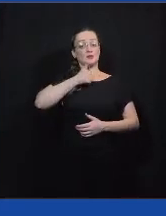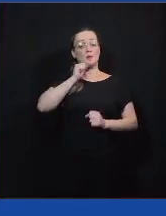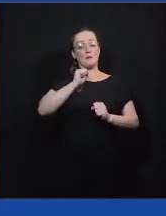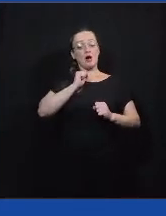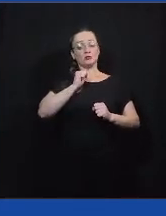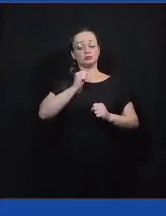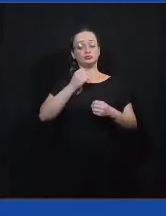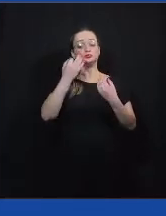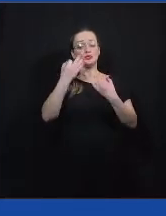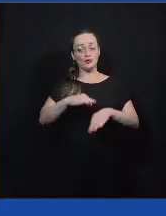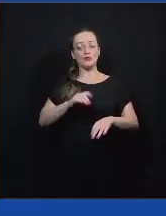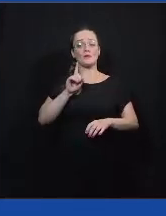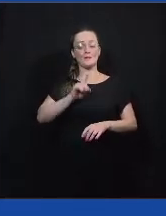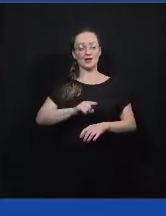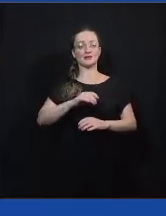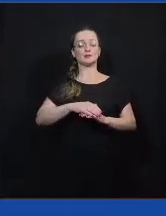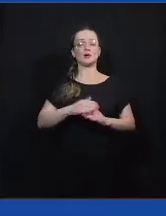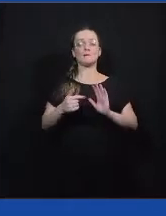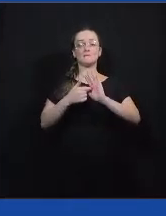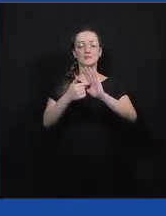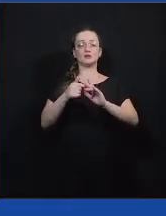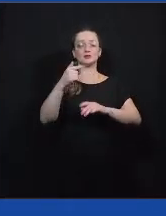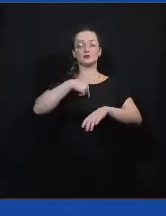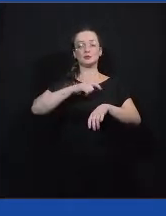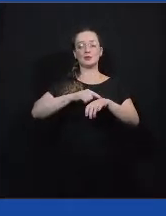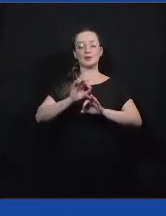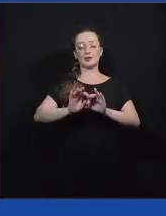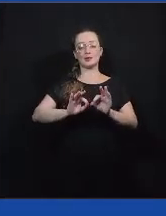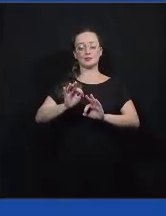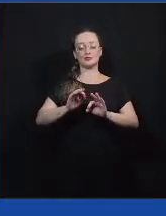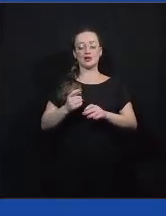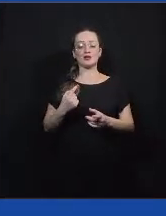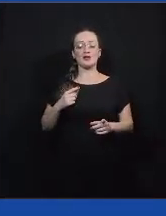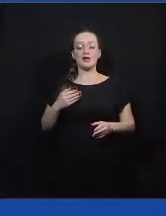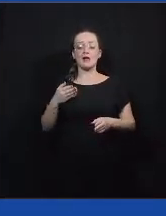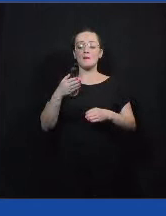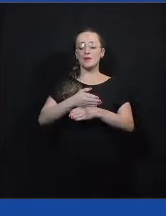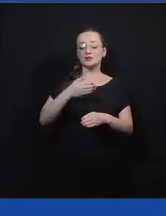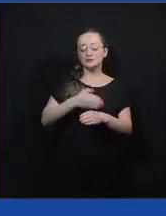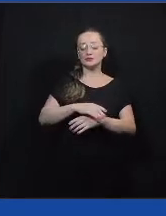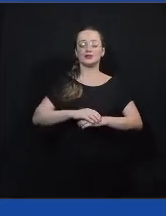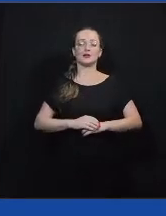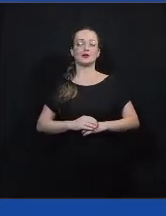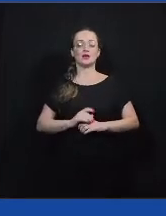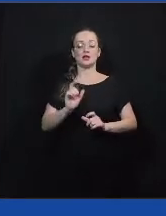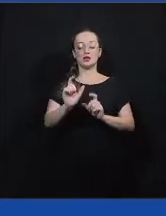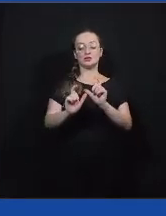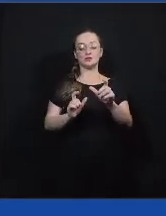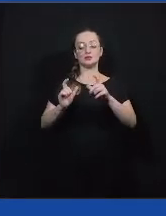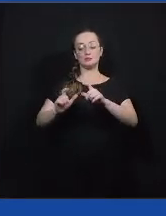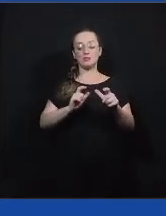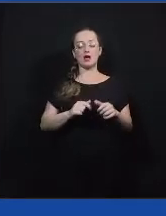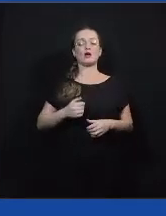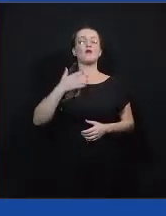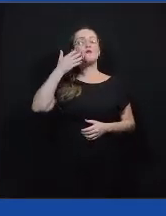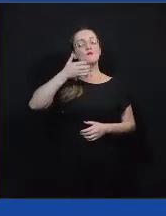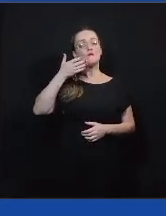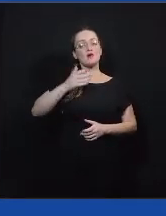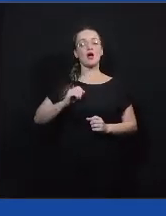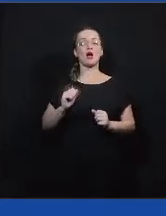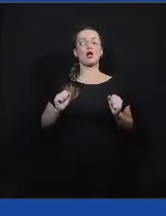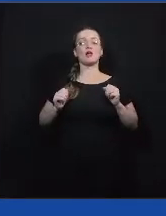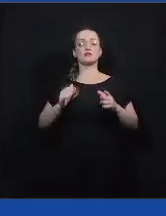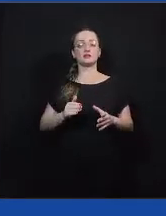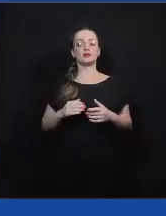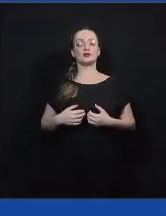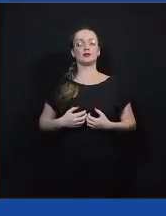isso apareceu durante o projeto, né? Engajamento. Espaço. Espaço de fala e ação. Senso crítico.